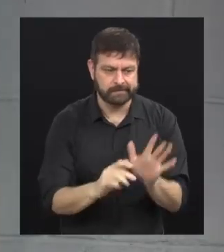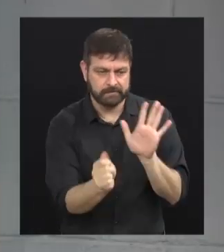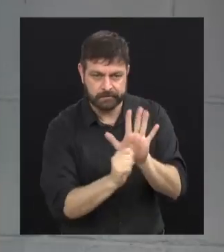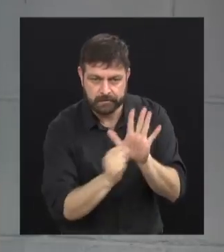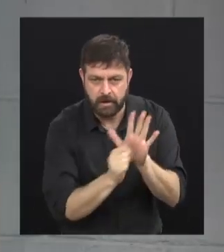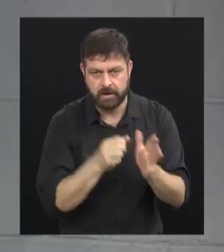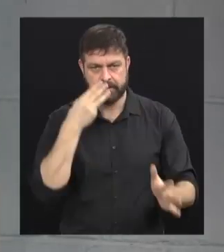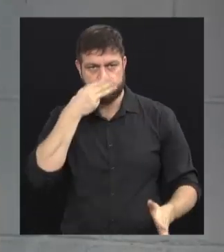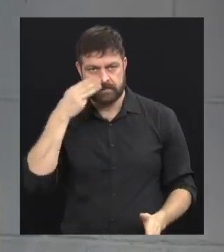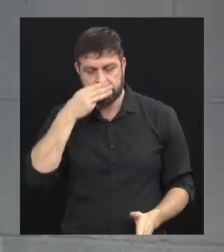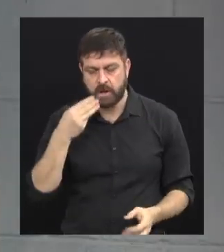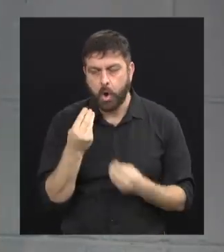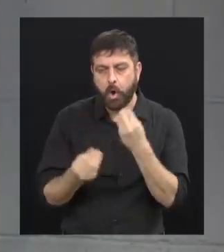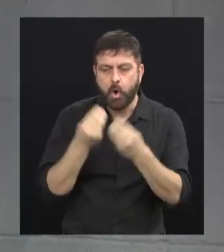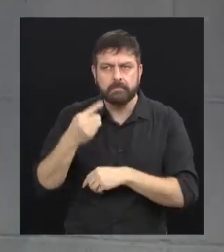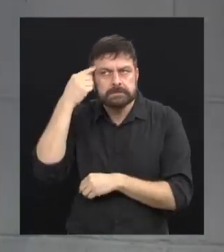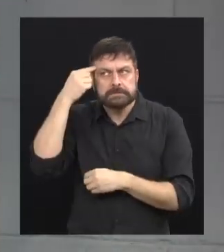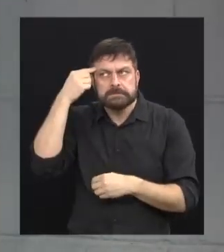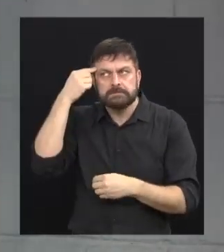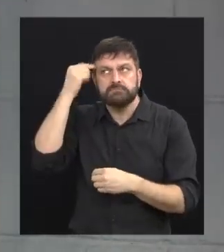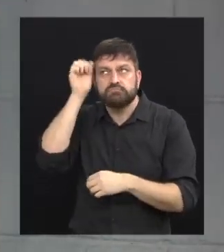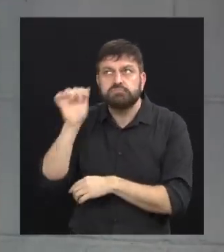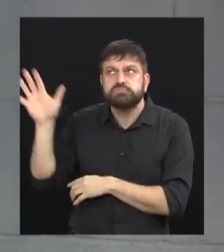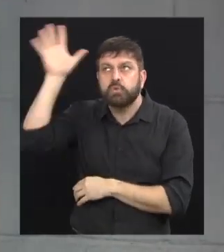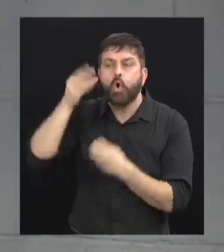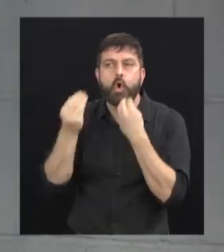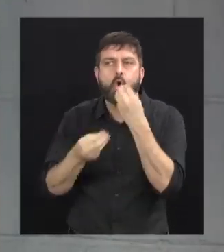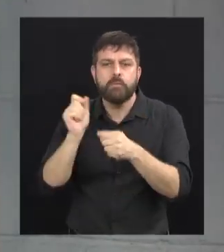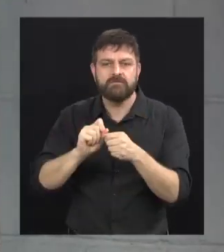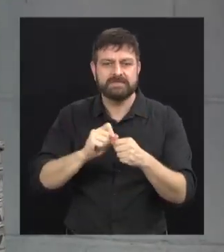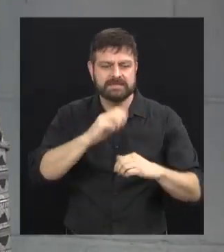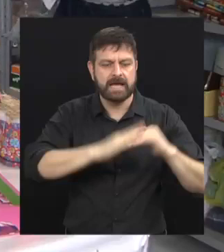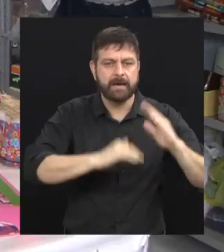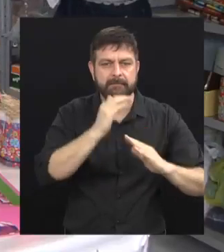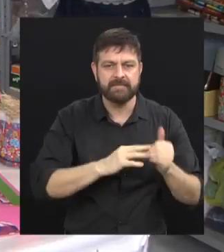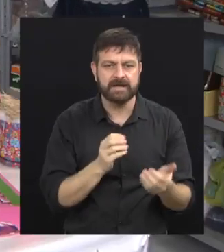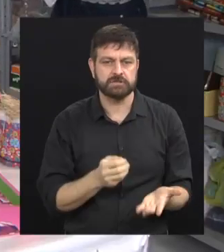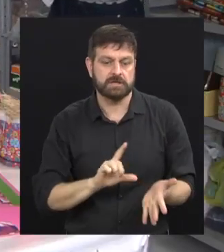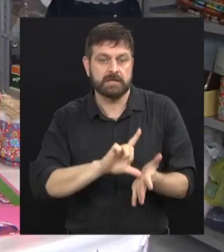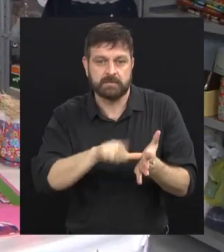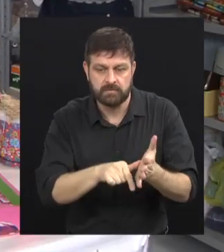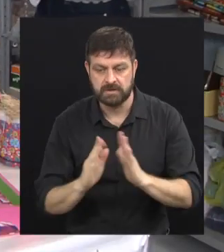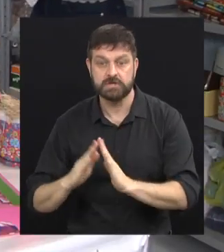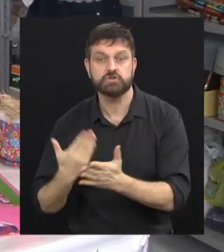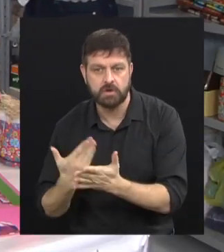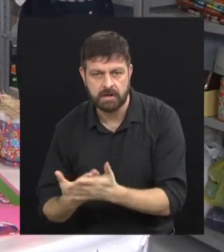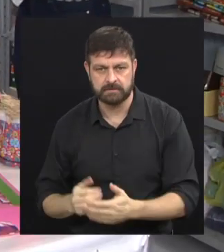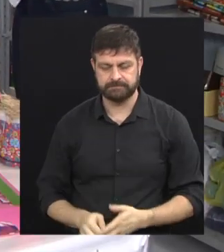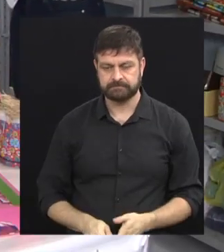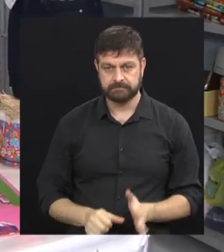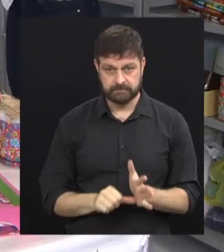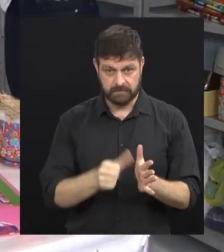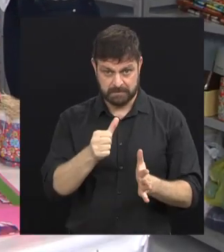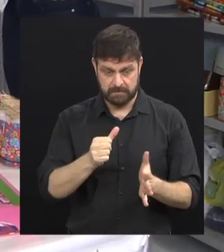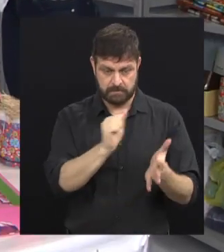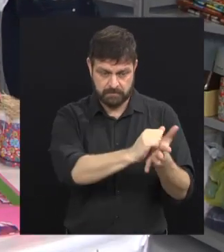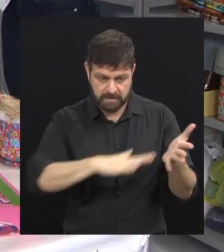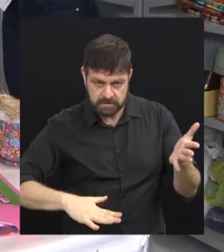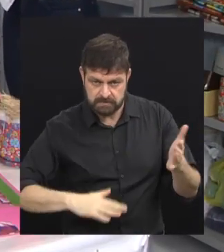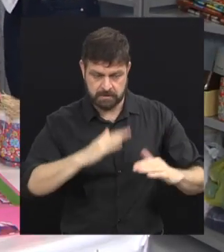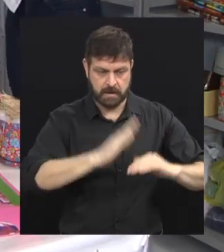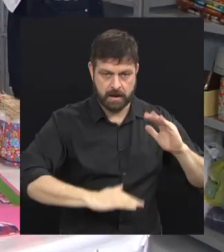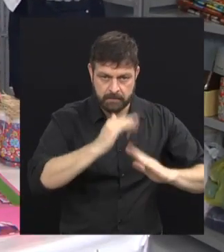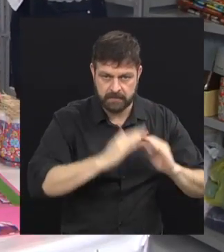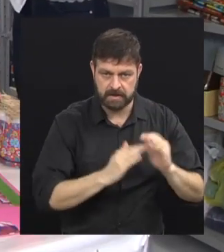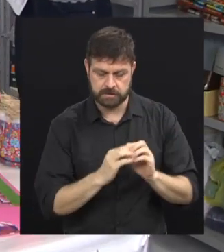com prostituição? Como que vocês pensaram todo esse contraturno para tirar essas crianças da rua? Então, nós pensamos primeiro ter uma atividade para eles